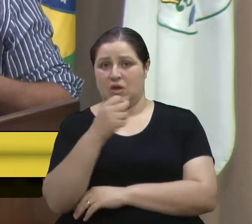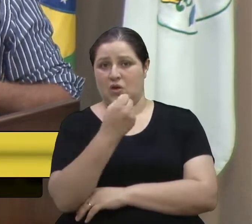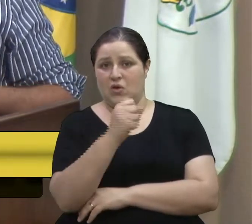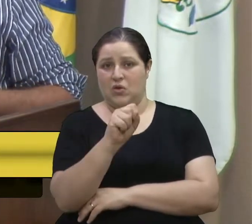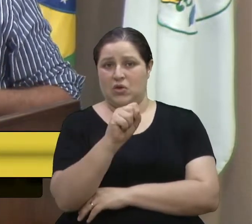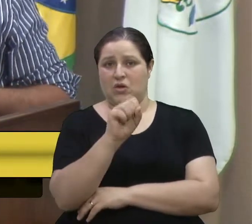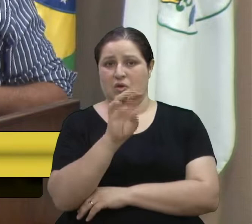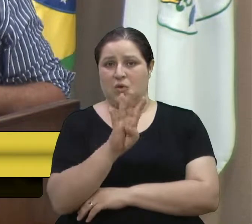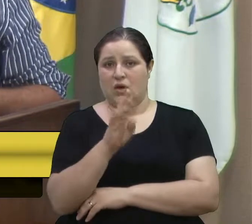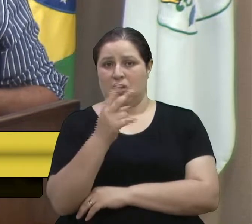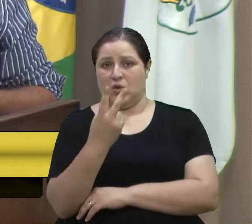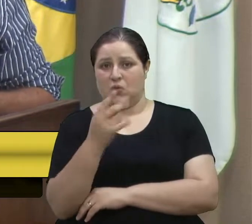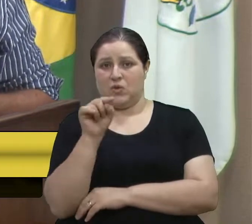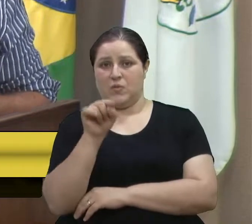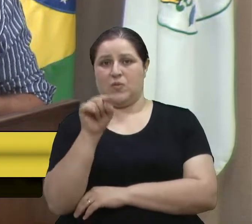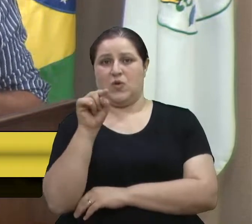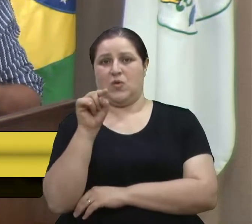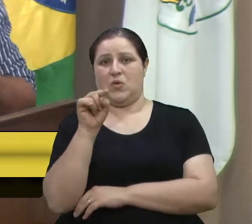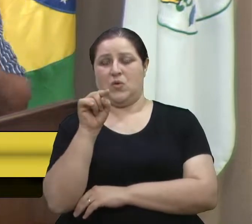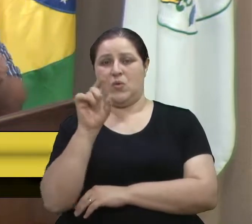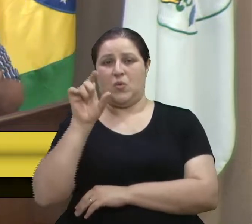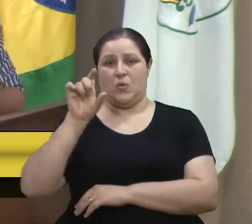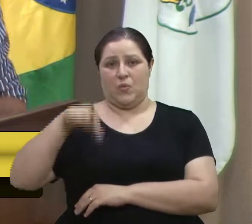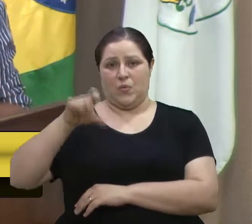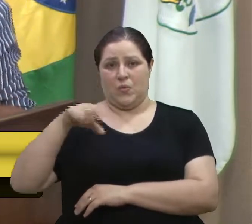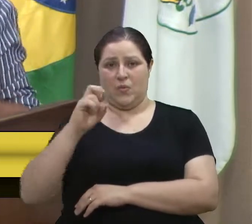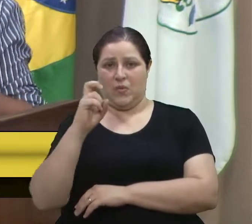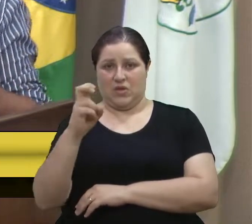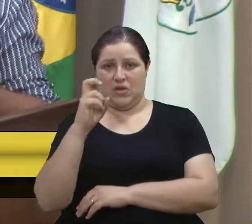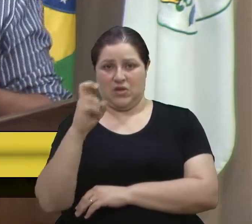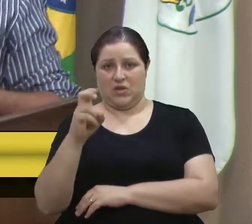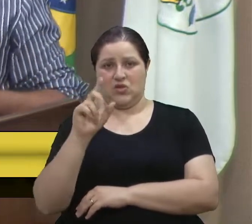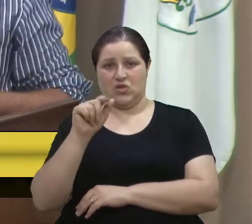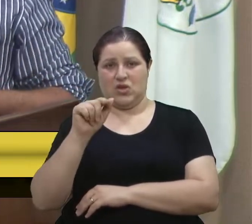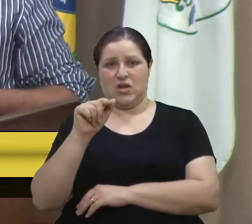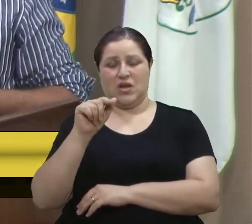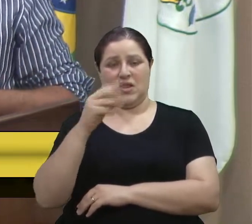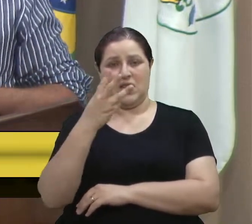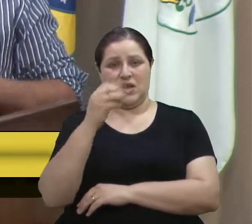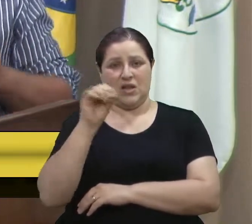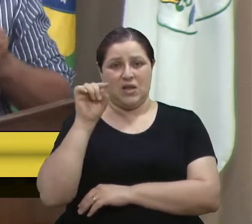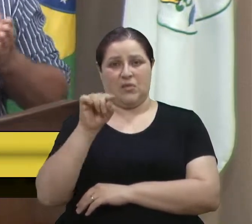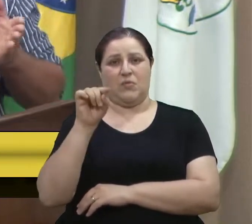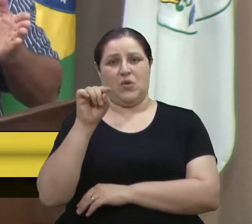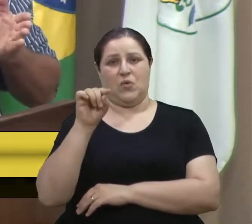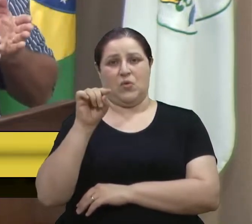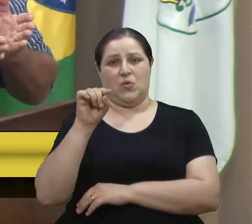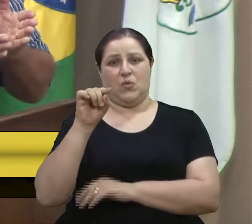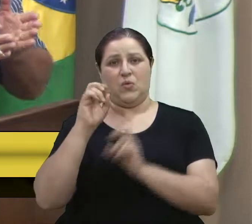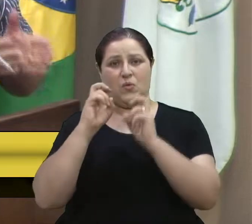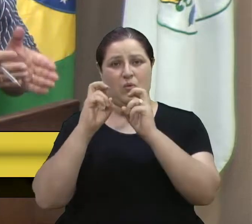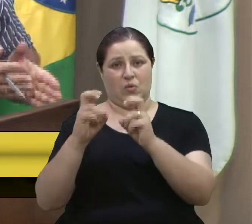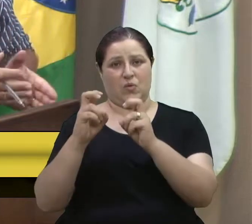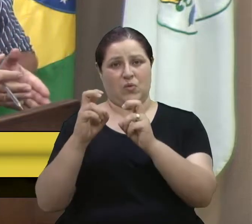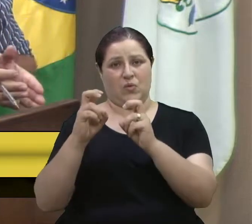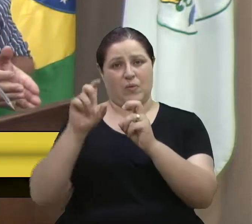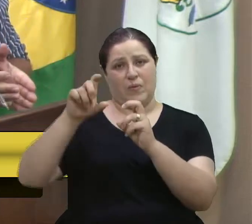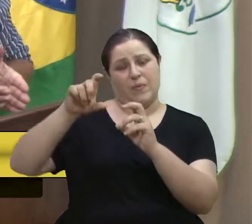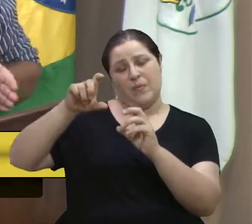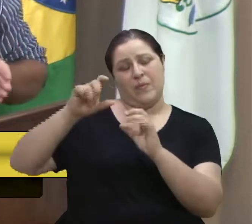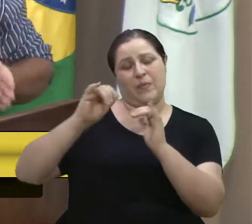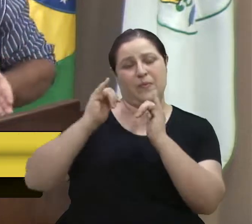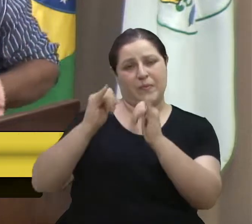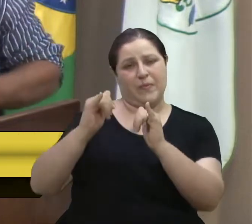mil passagens. Isso dá 30 mil passagens a mais por dia. Mas vamos dizer que não se comprasse 30, mas